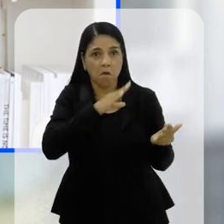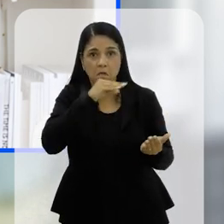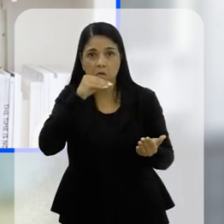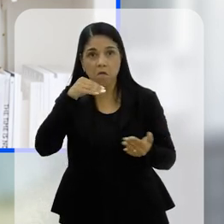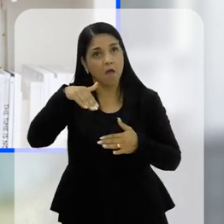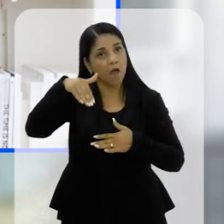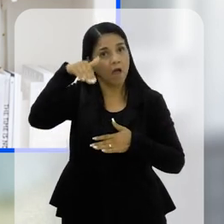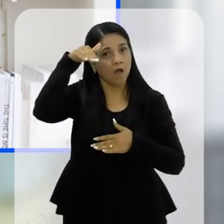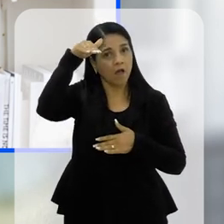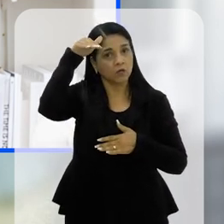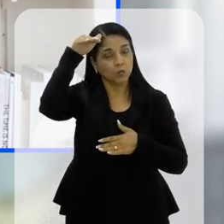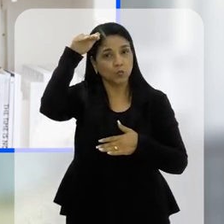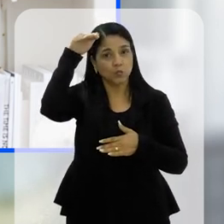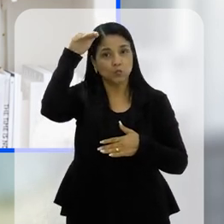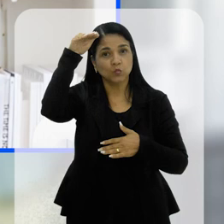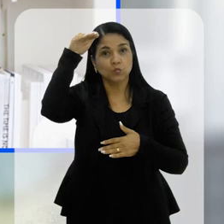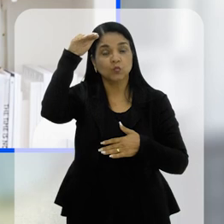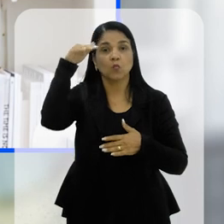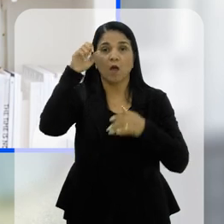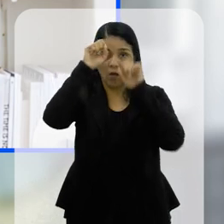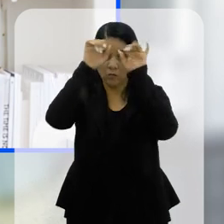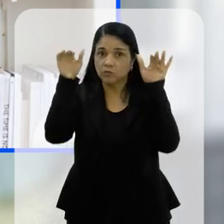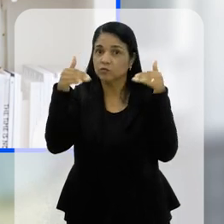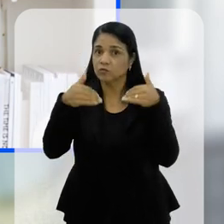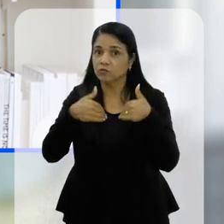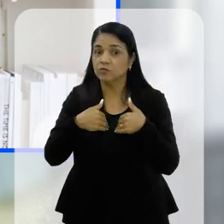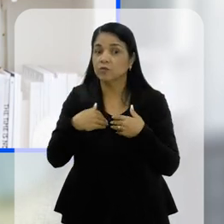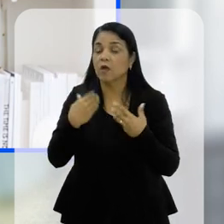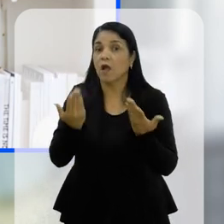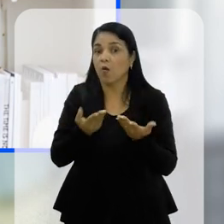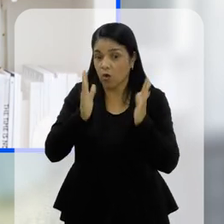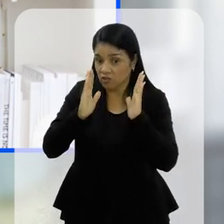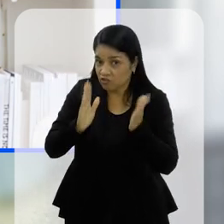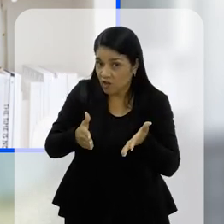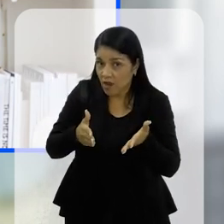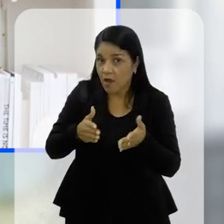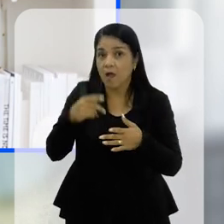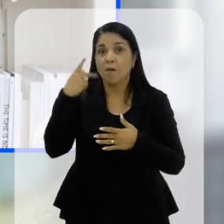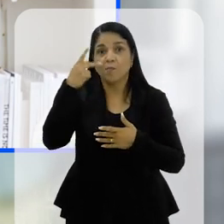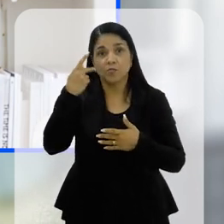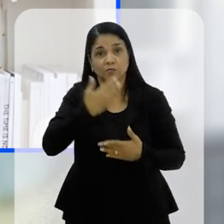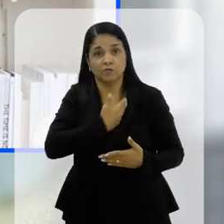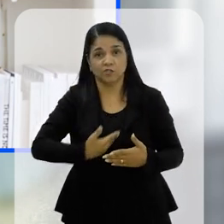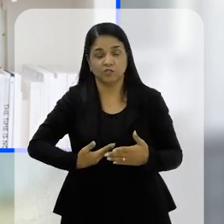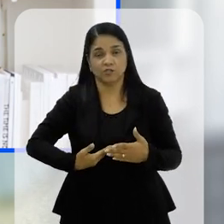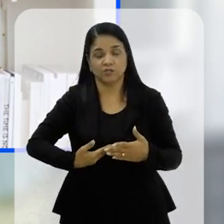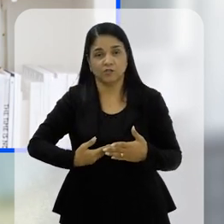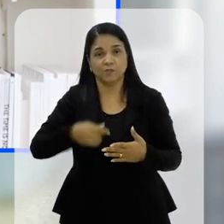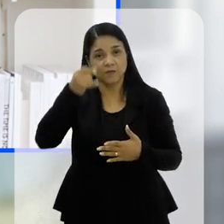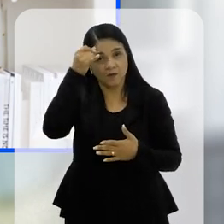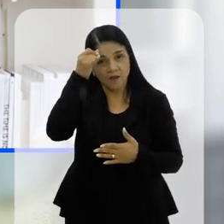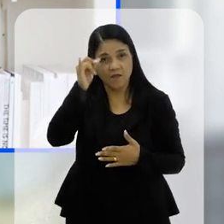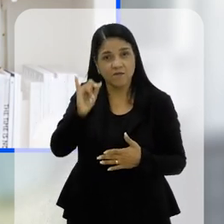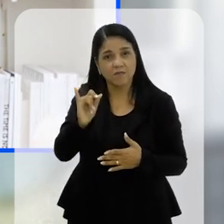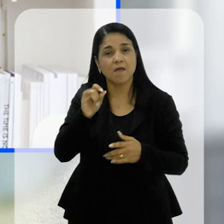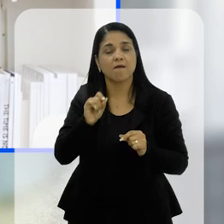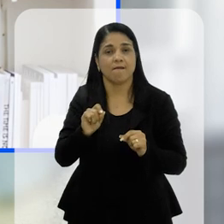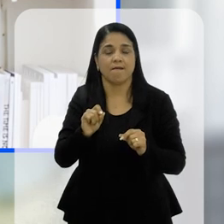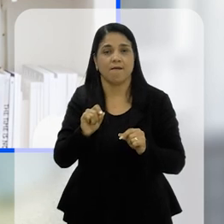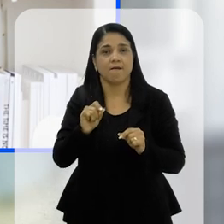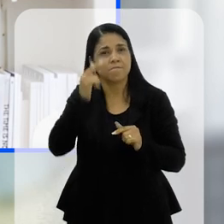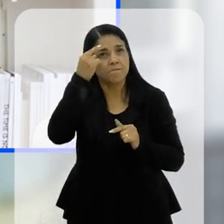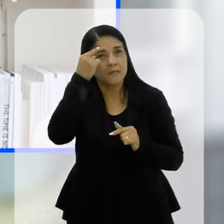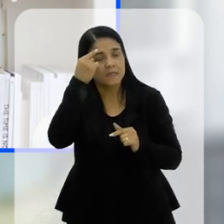essas crianças vão crescer, né? Vão virar aí adultos autistas, e aí a gente precisa, talvez, desde já políticas de prevenção, né?